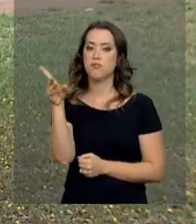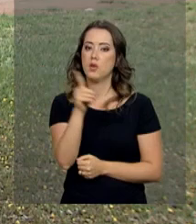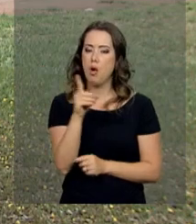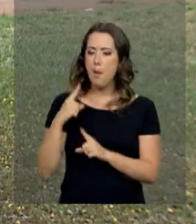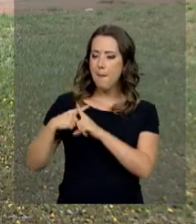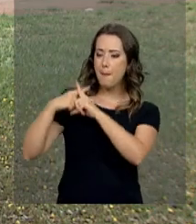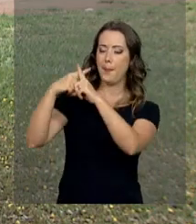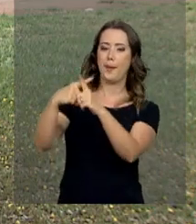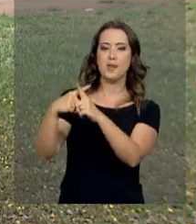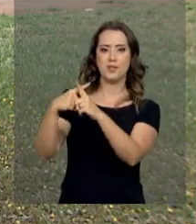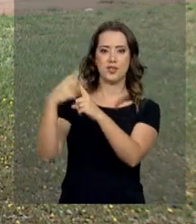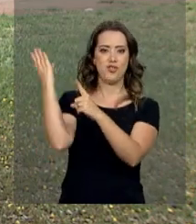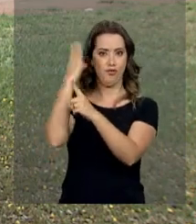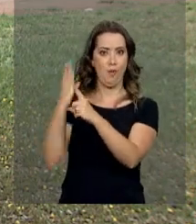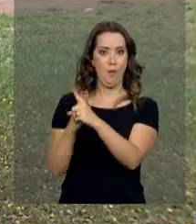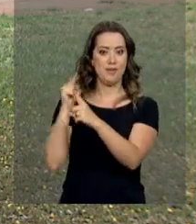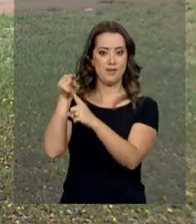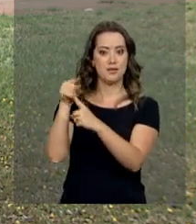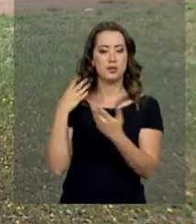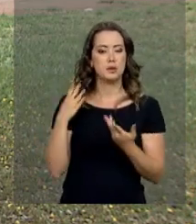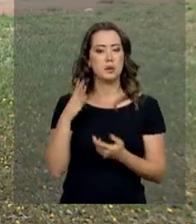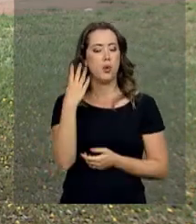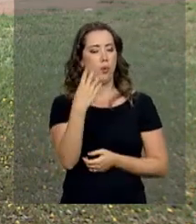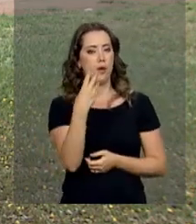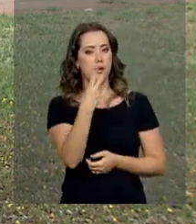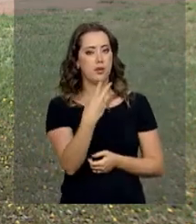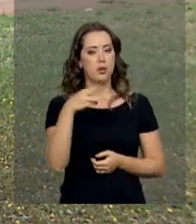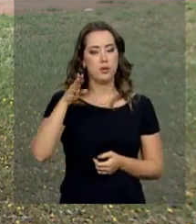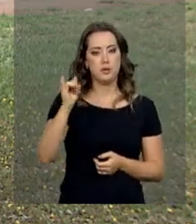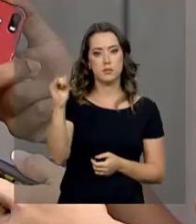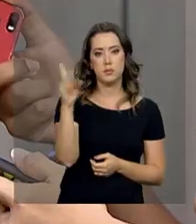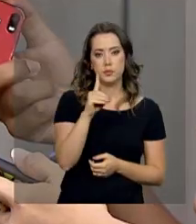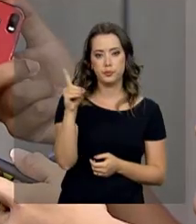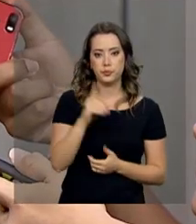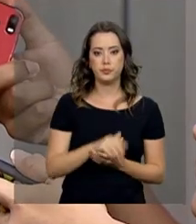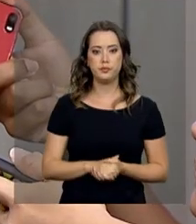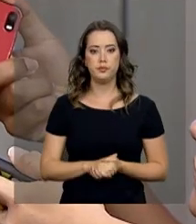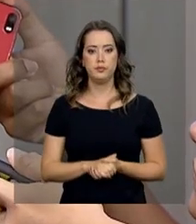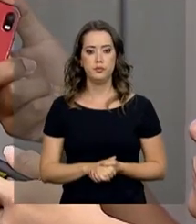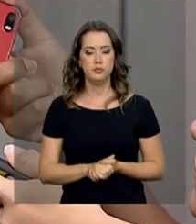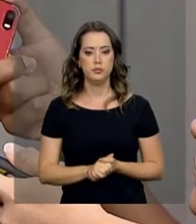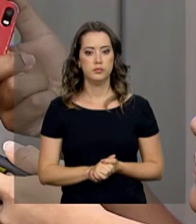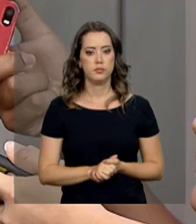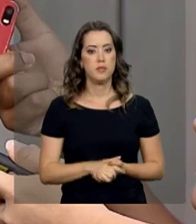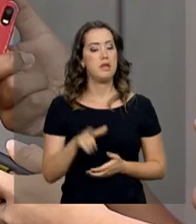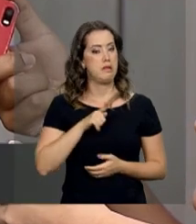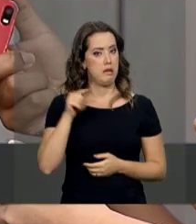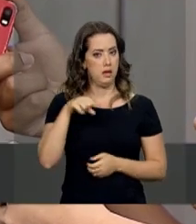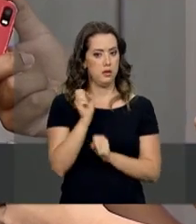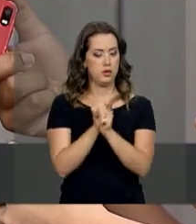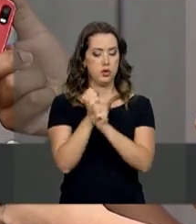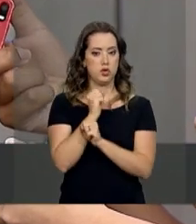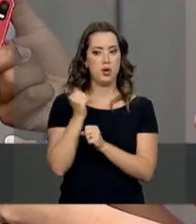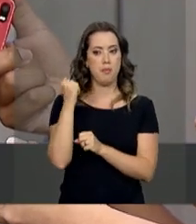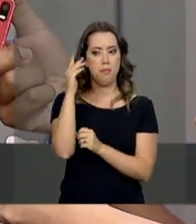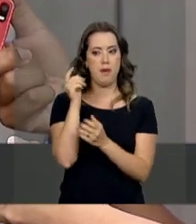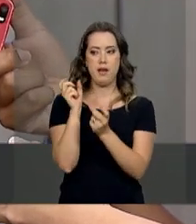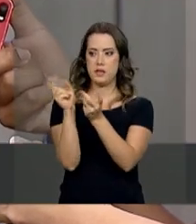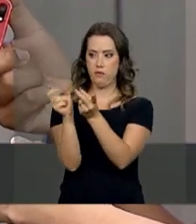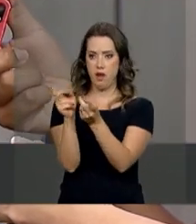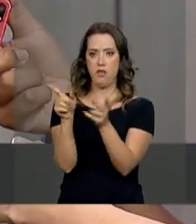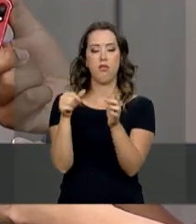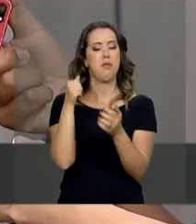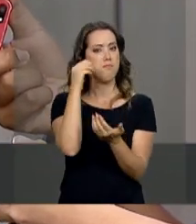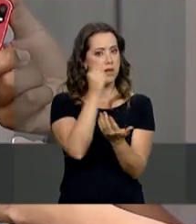positivo na balança comercial de cerca de 42 bilhões de dólares. Nós temos tido, neste ano, aumento de exportações e de